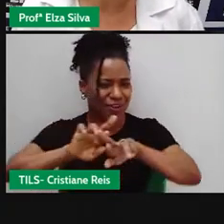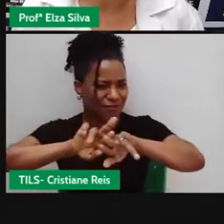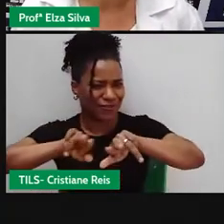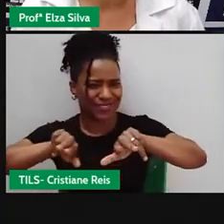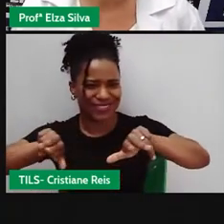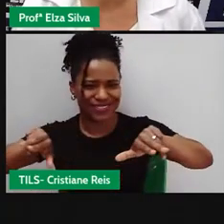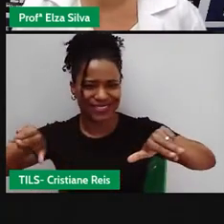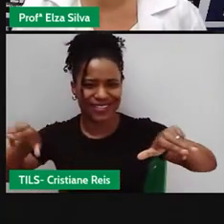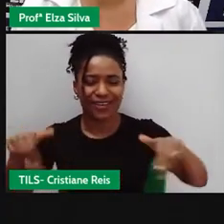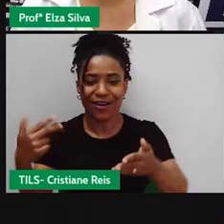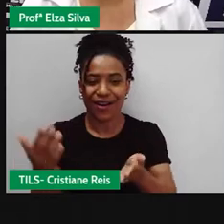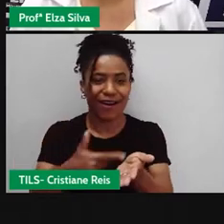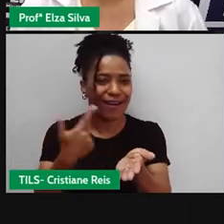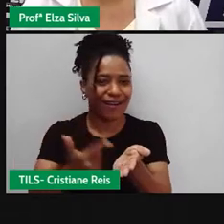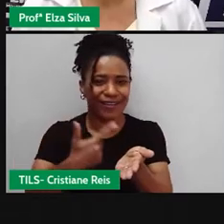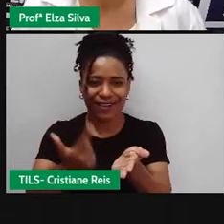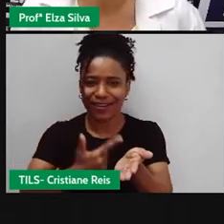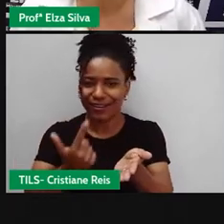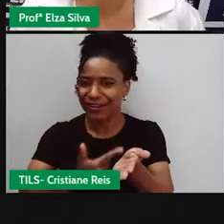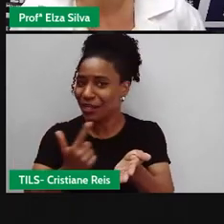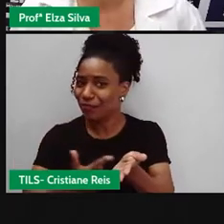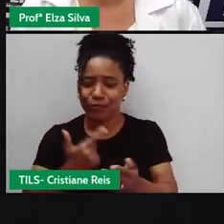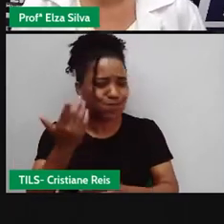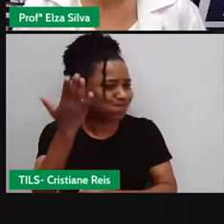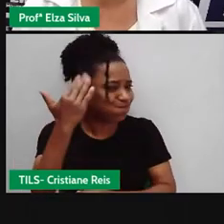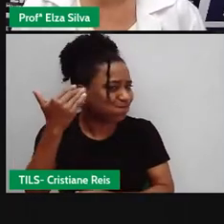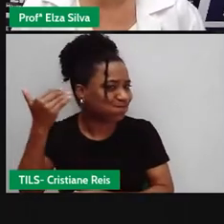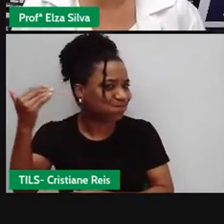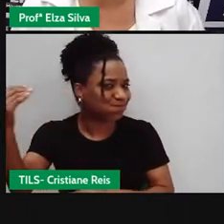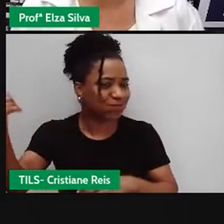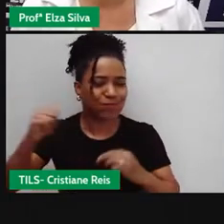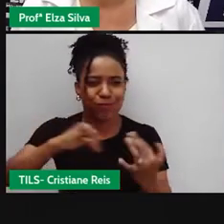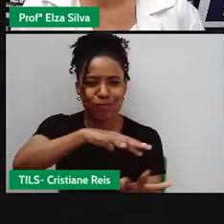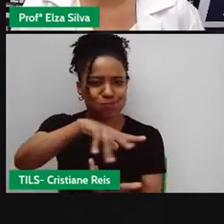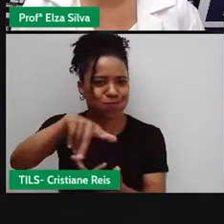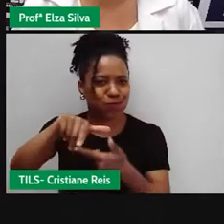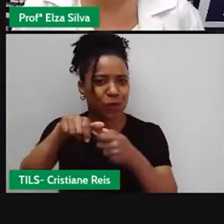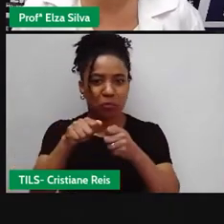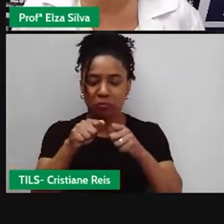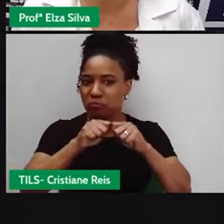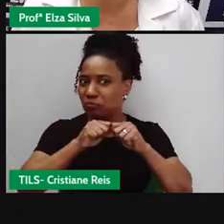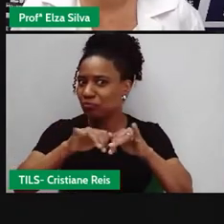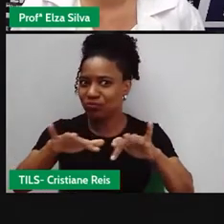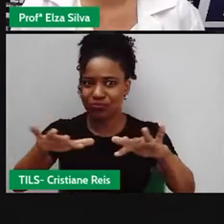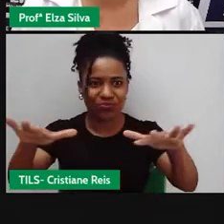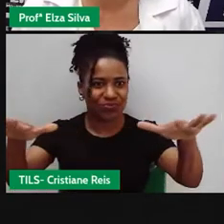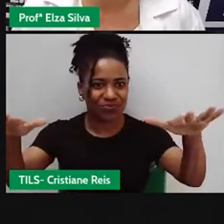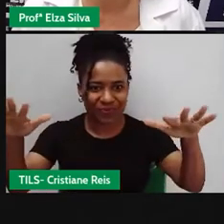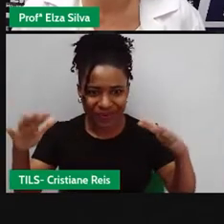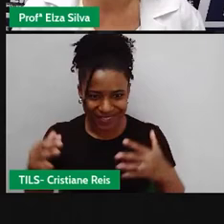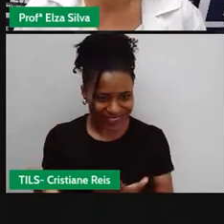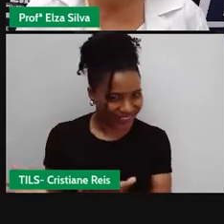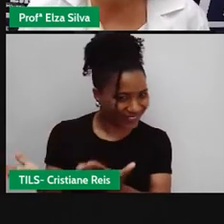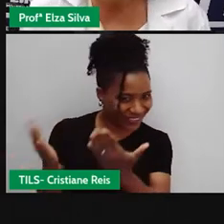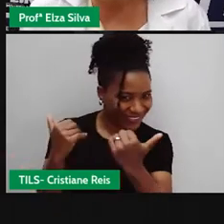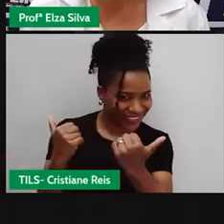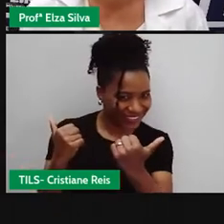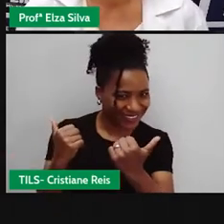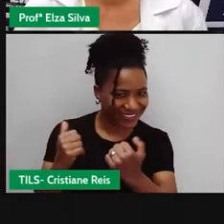livros que estão por aí fazendo sucesso ao redor do mundo. Ok, estudantes? Let's go!